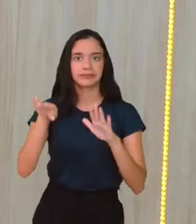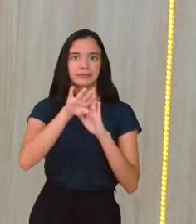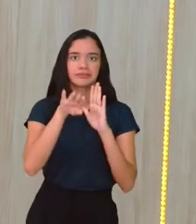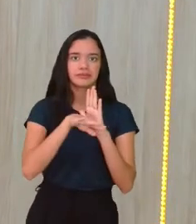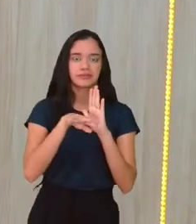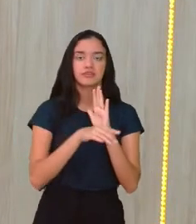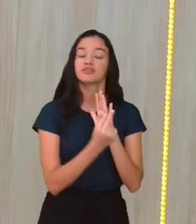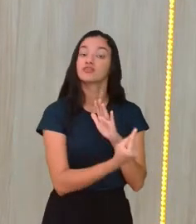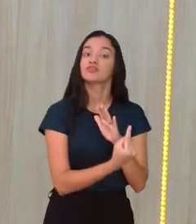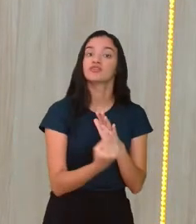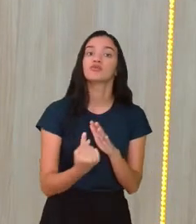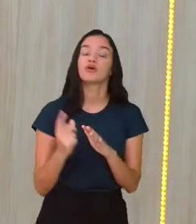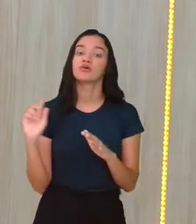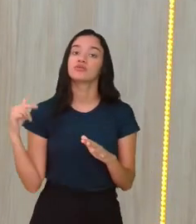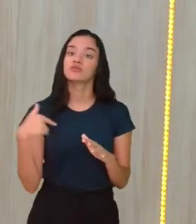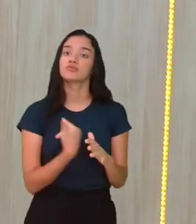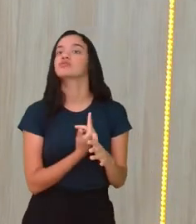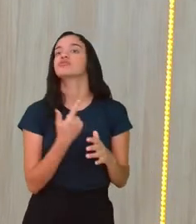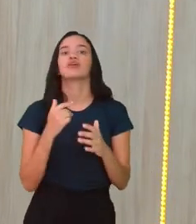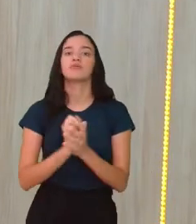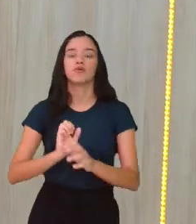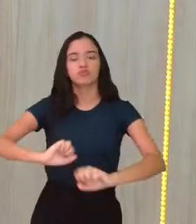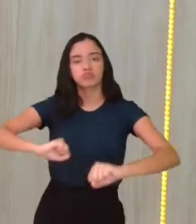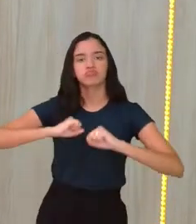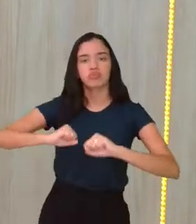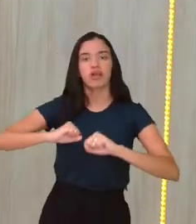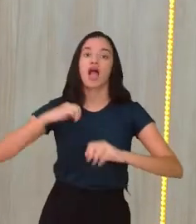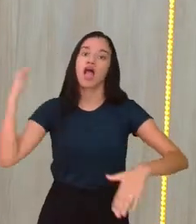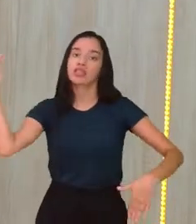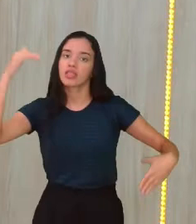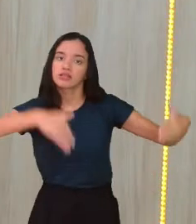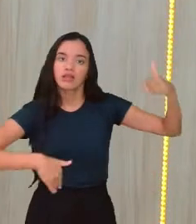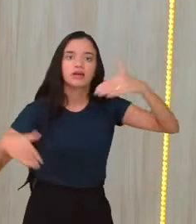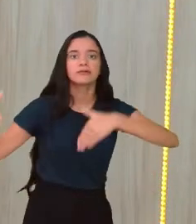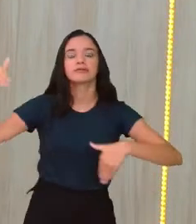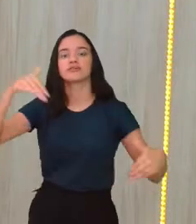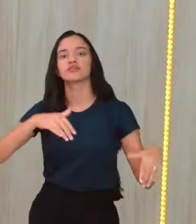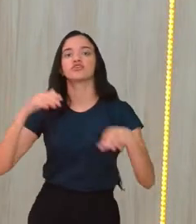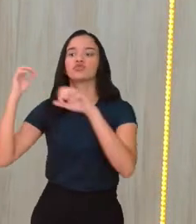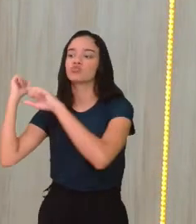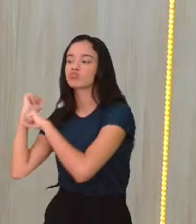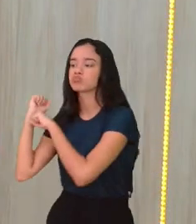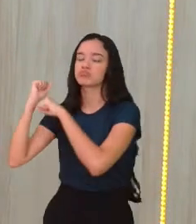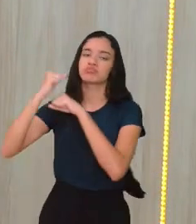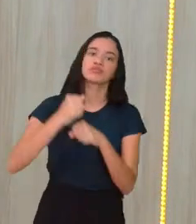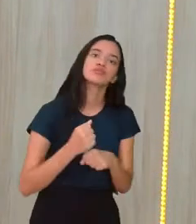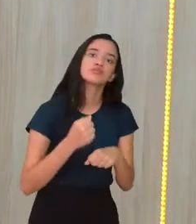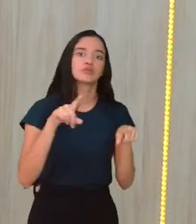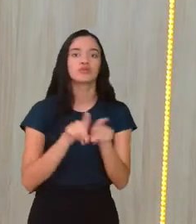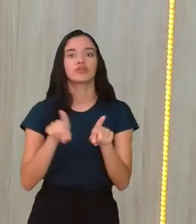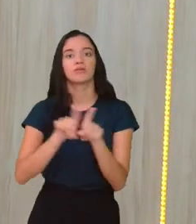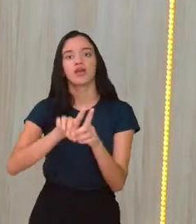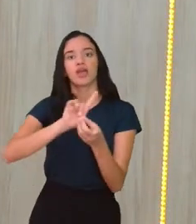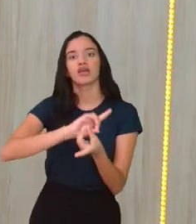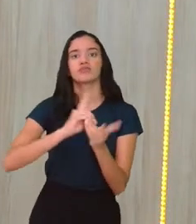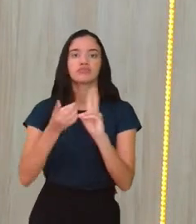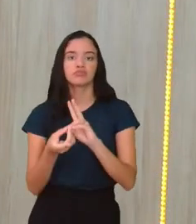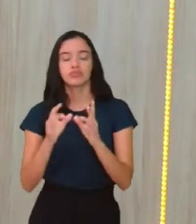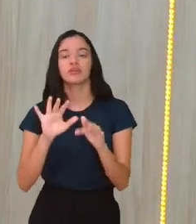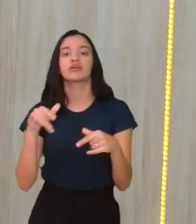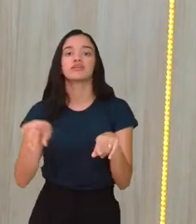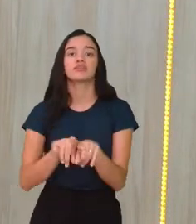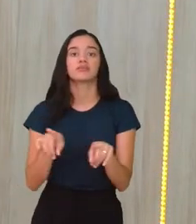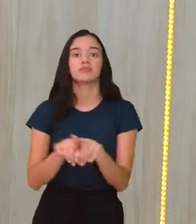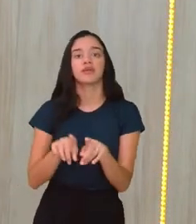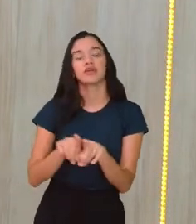individuais. Nós temos aí atletismo, temos natação, temos o judô, temos karatê, esgrima.